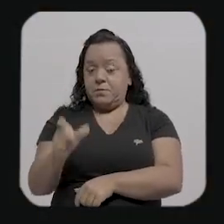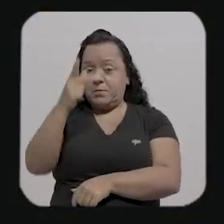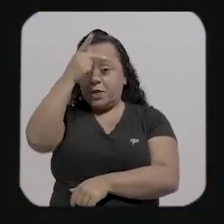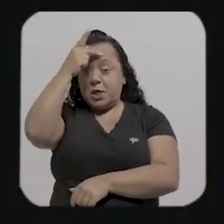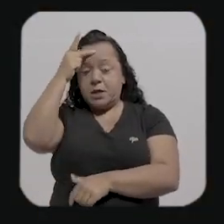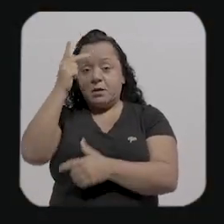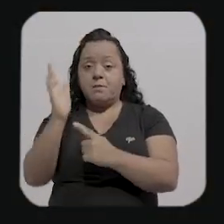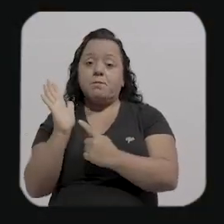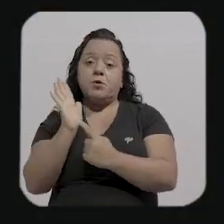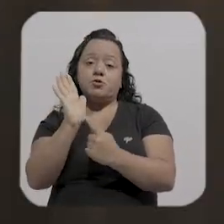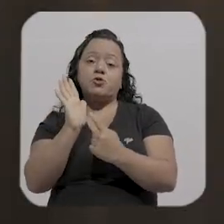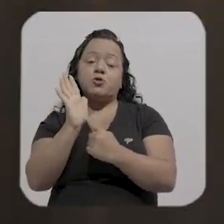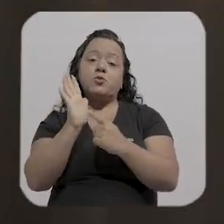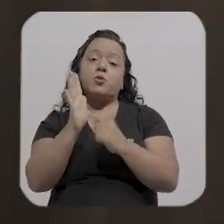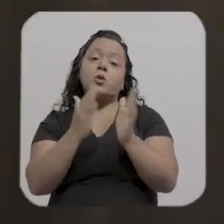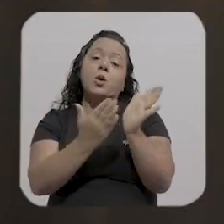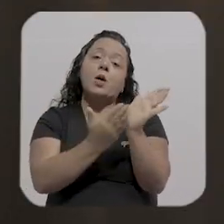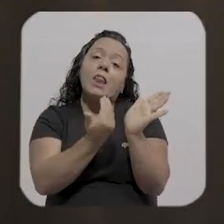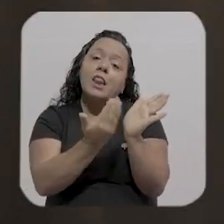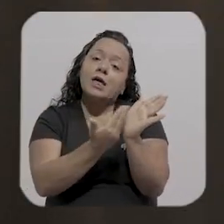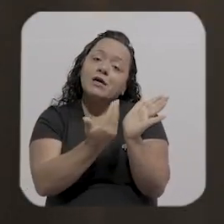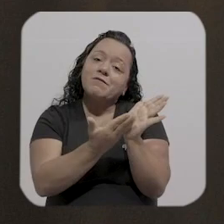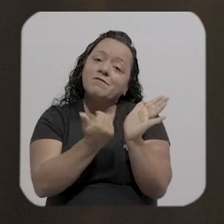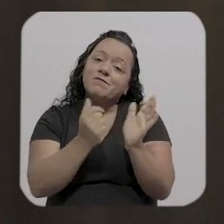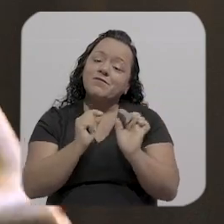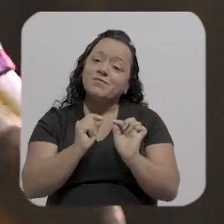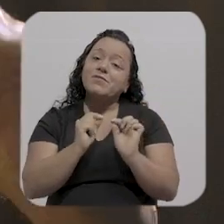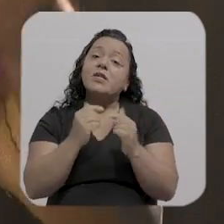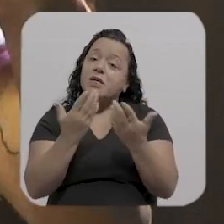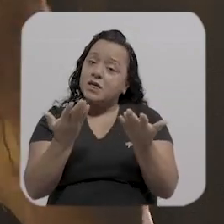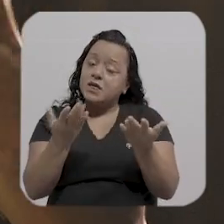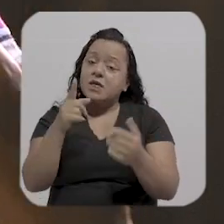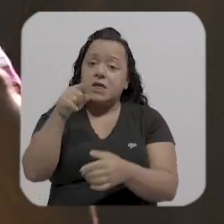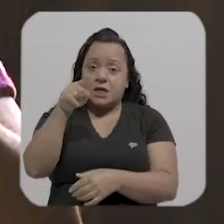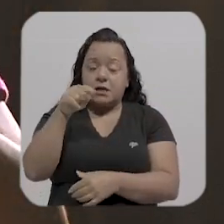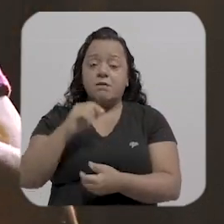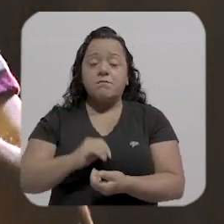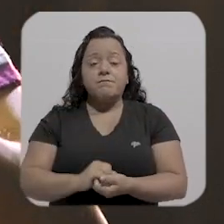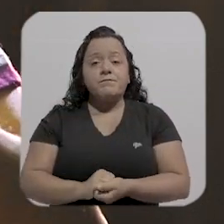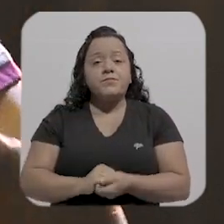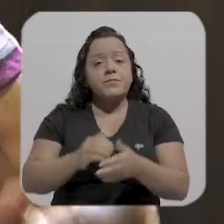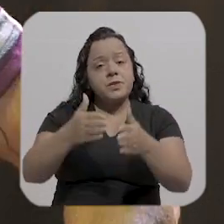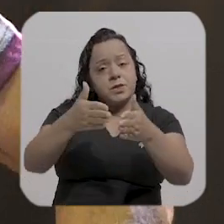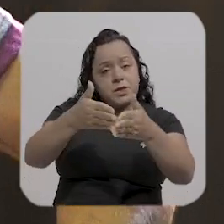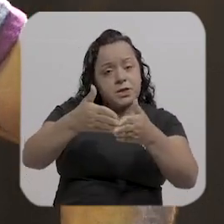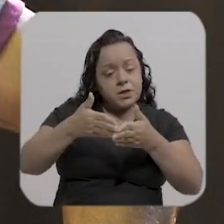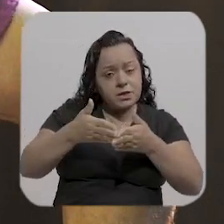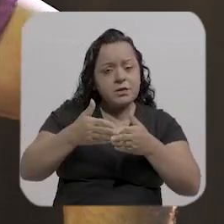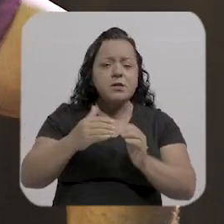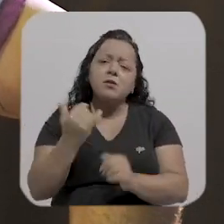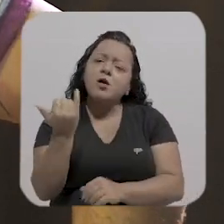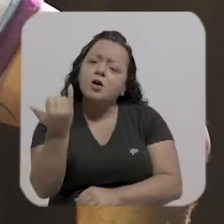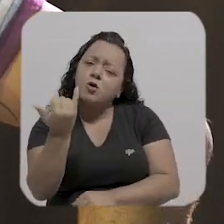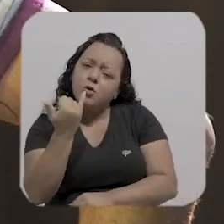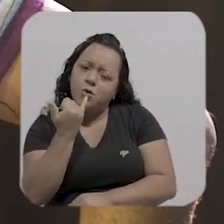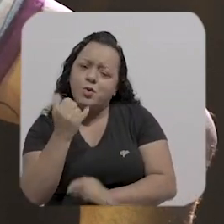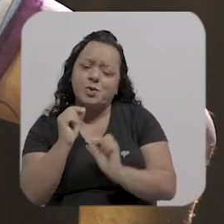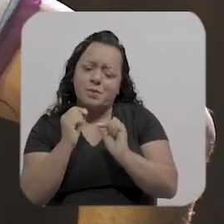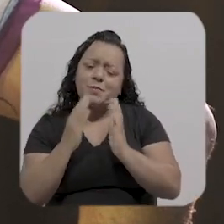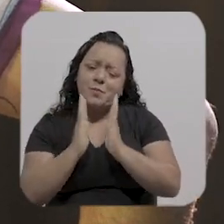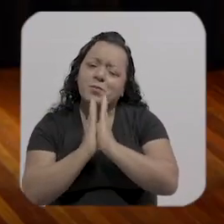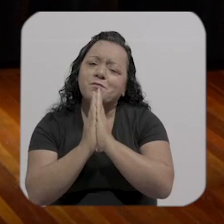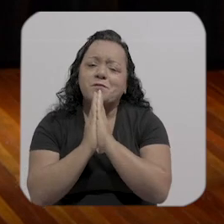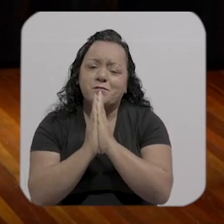que, o livro, e foi isso, assim, porque eu, quando eu perguntei, eu pedi, A senhora conta uma história, conta